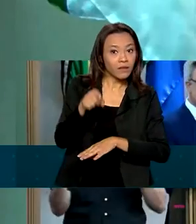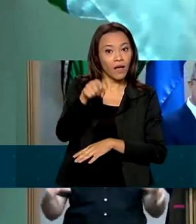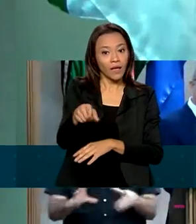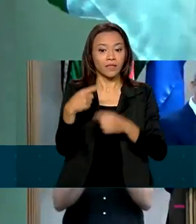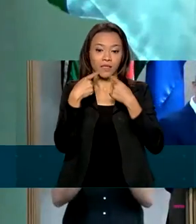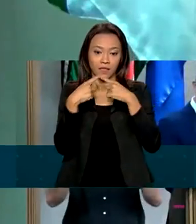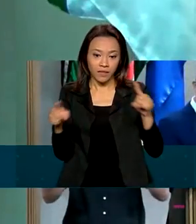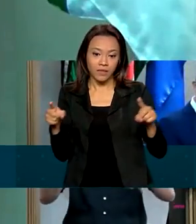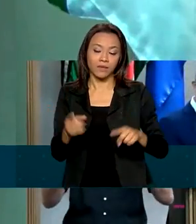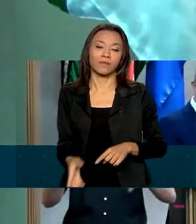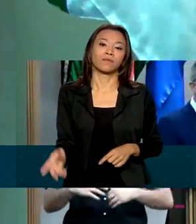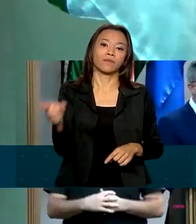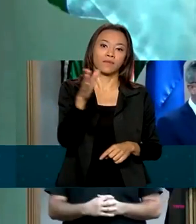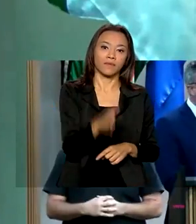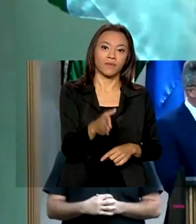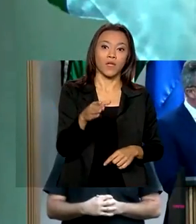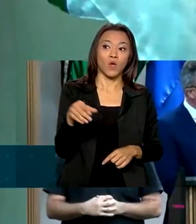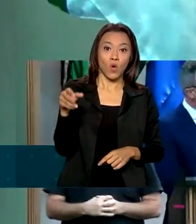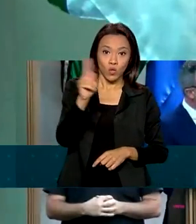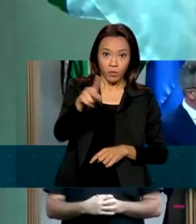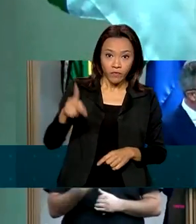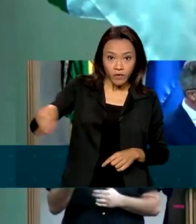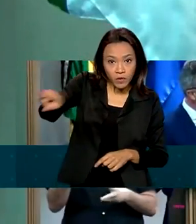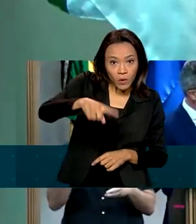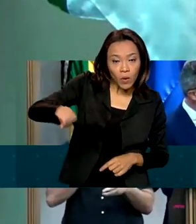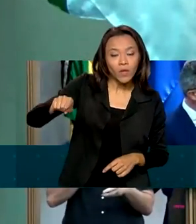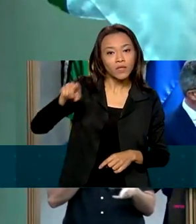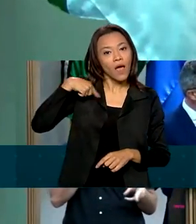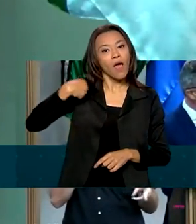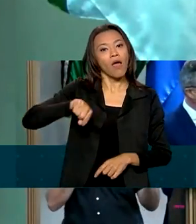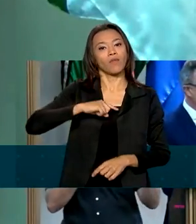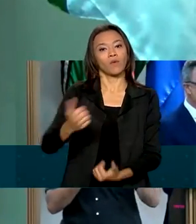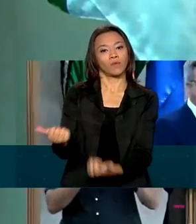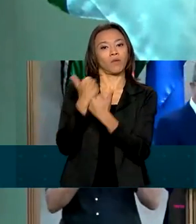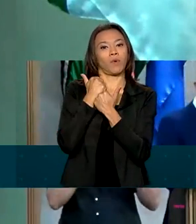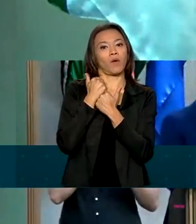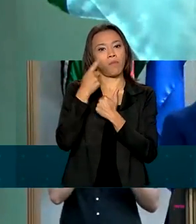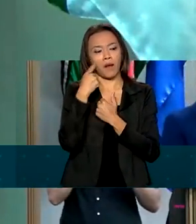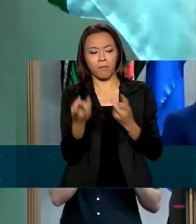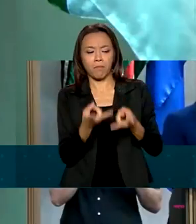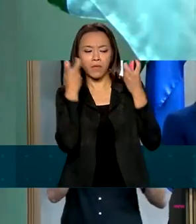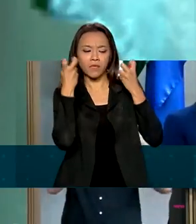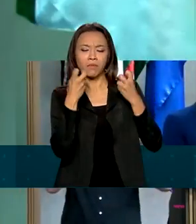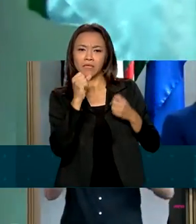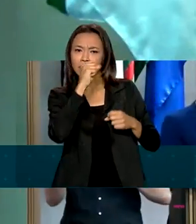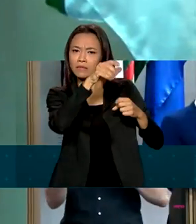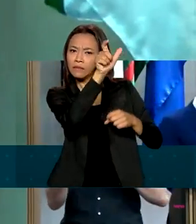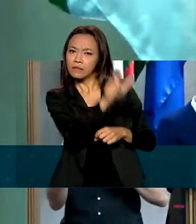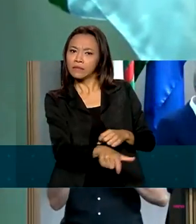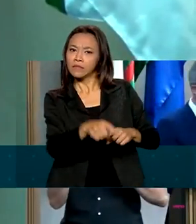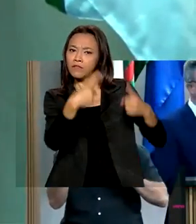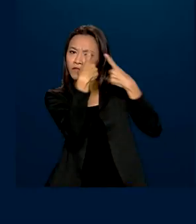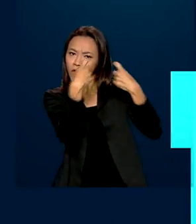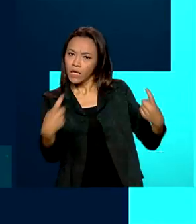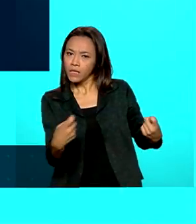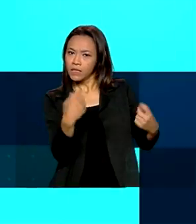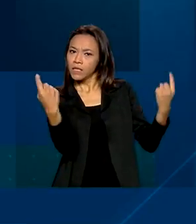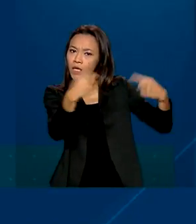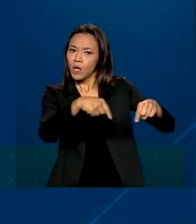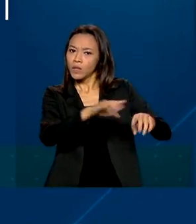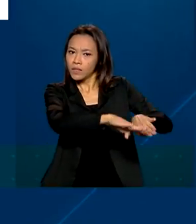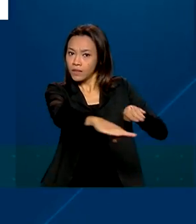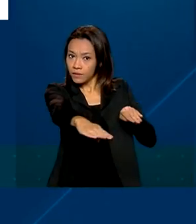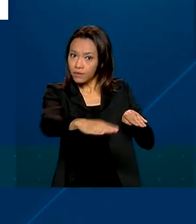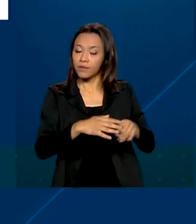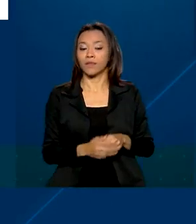São nossos aliados na percepção desses sinais identificadores de violências e nós precisamos desses professores e diretores. Também